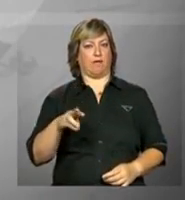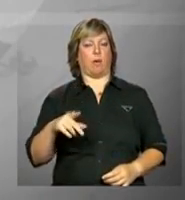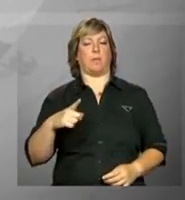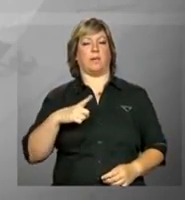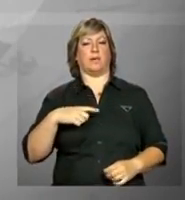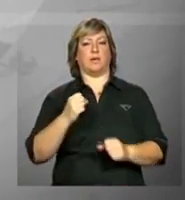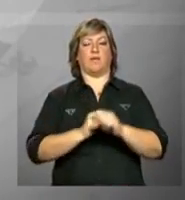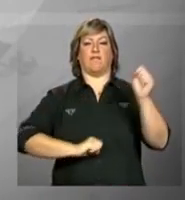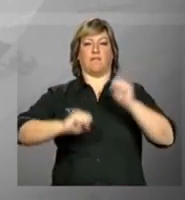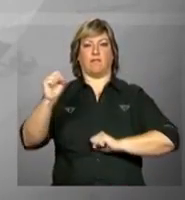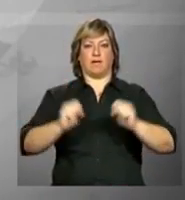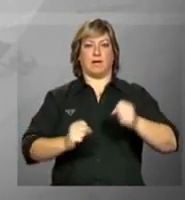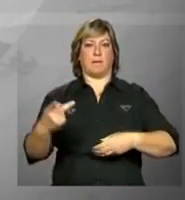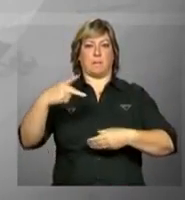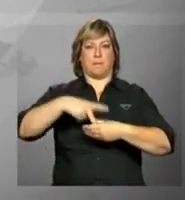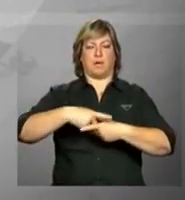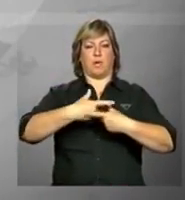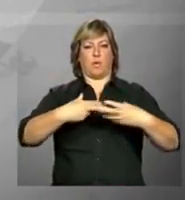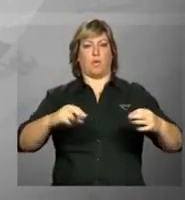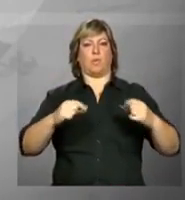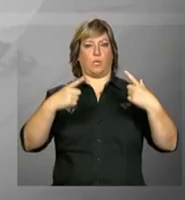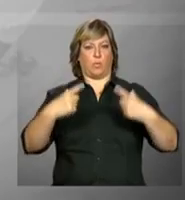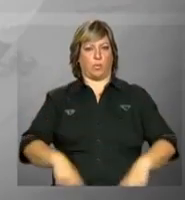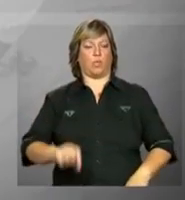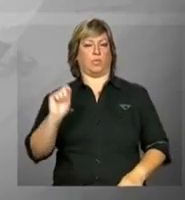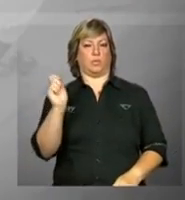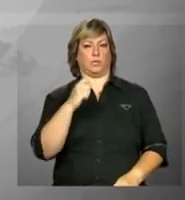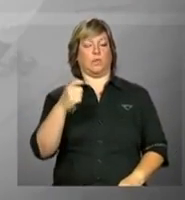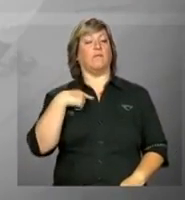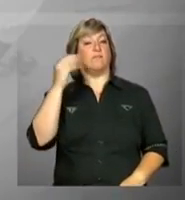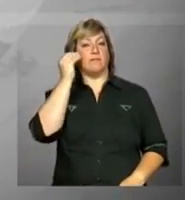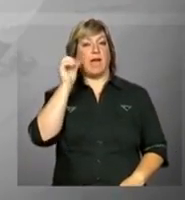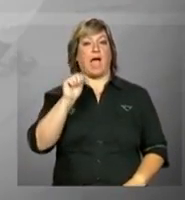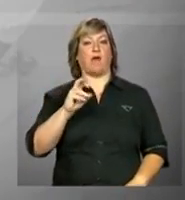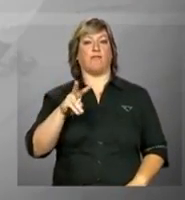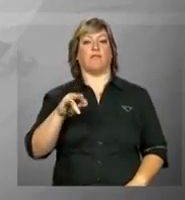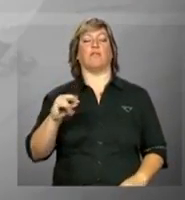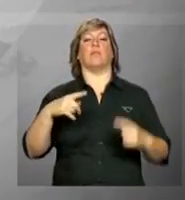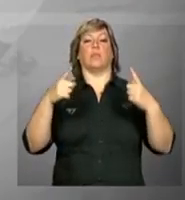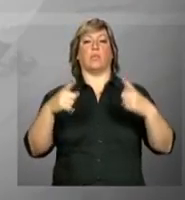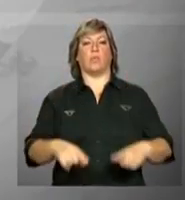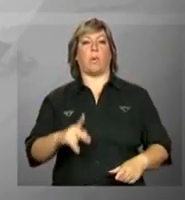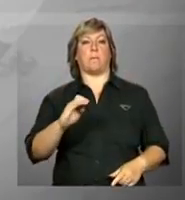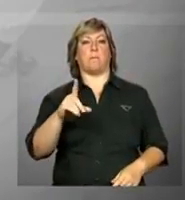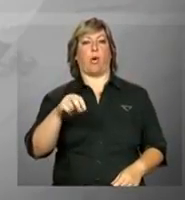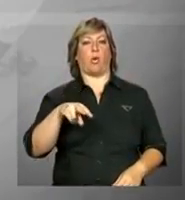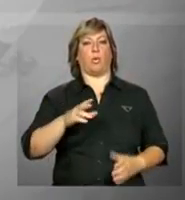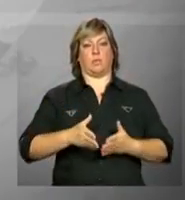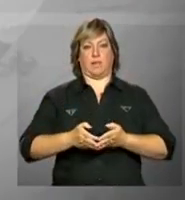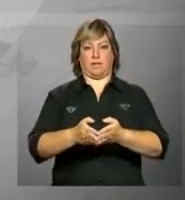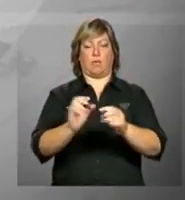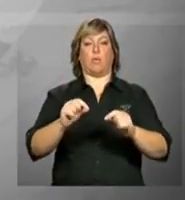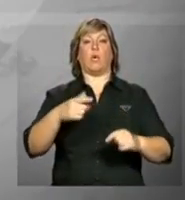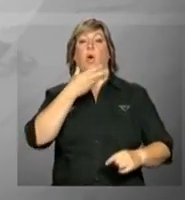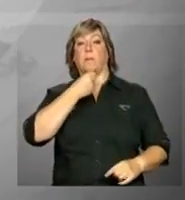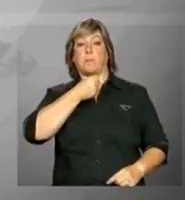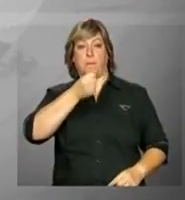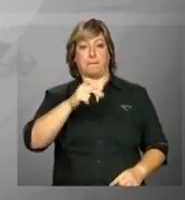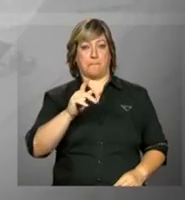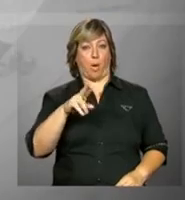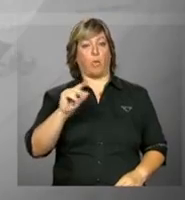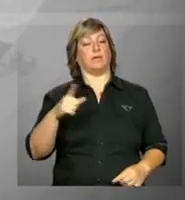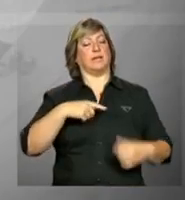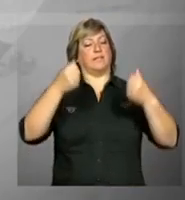município de Rio Grande, no Rio Grande do Sul. Vamos voltar ao vivo ao Polo Naval de Rio Grande. repórter Paulo La Sálvia